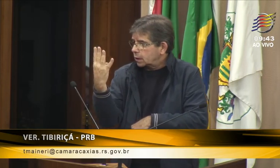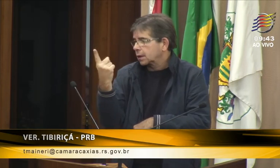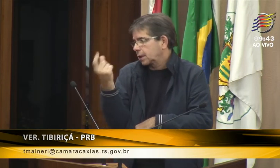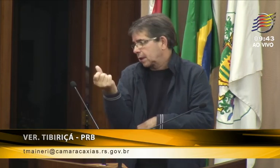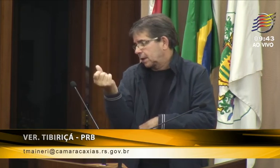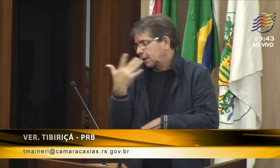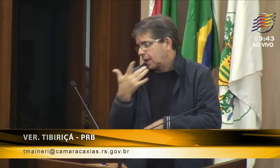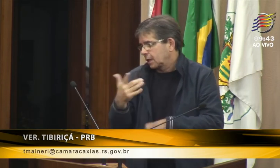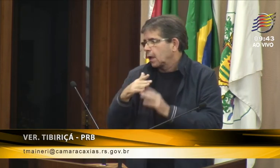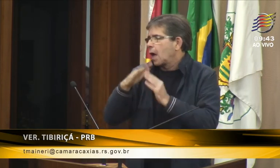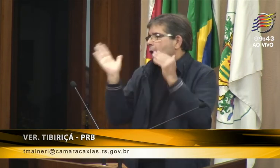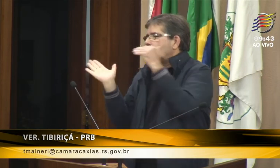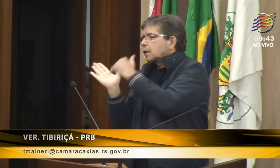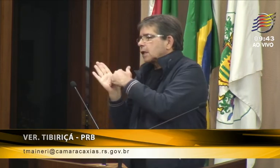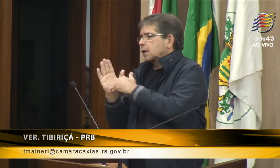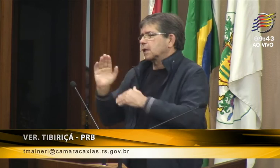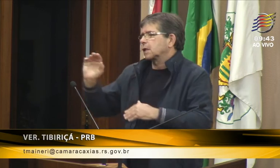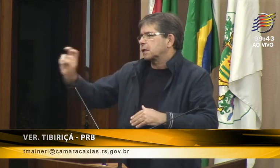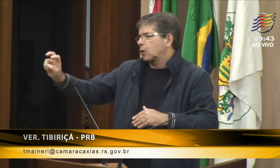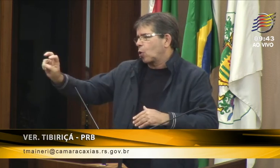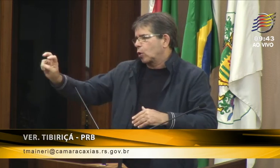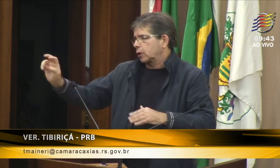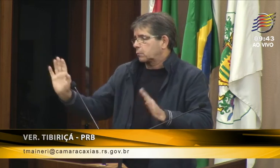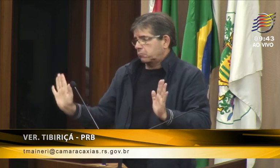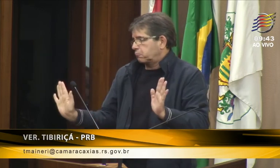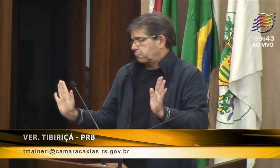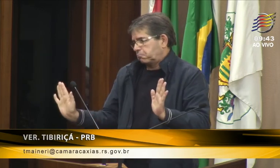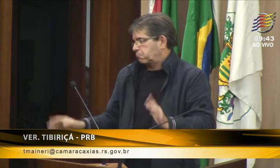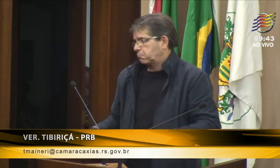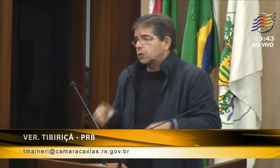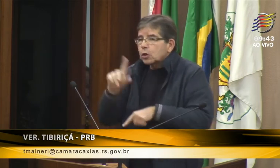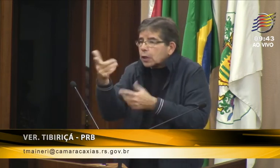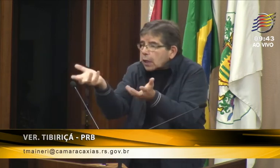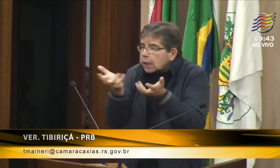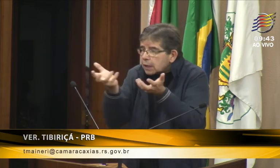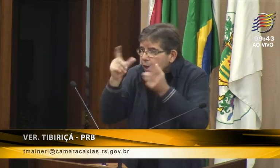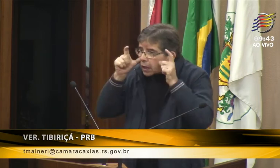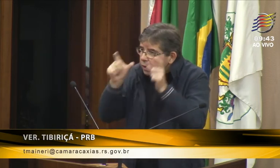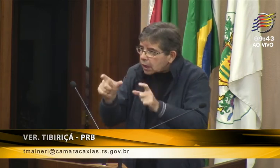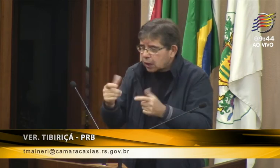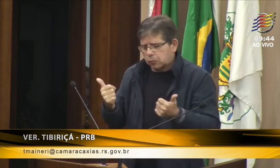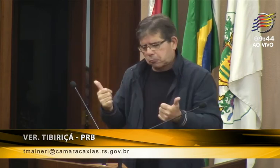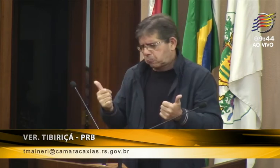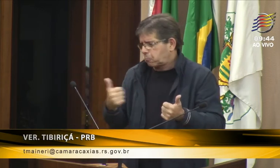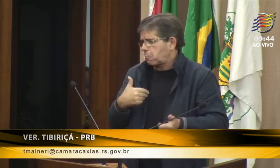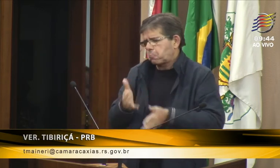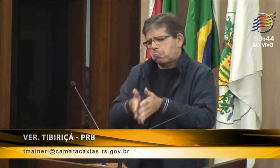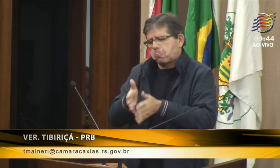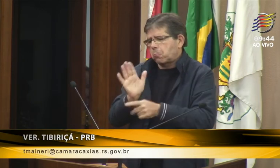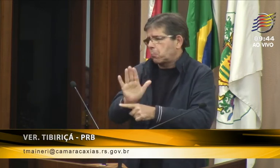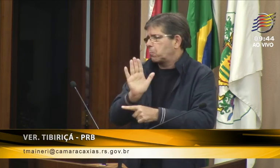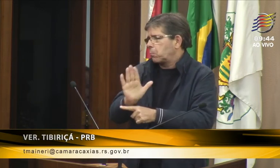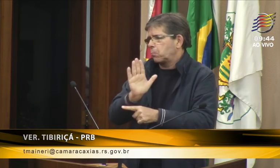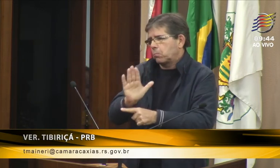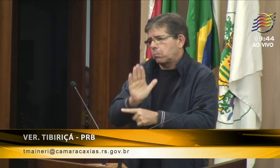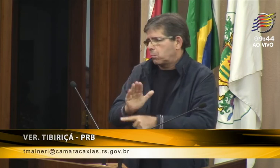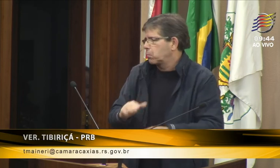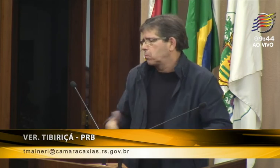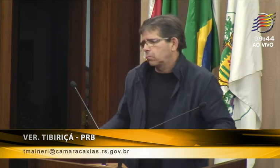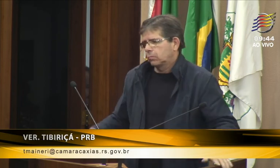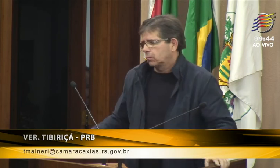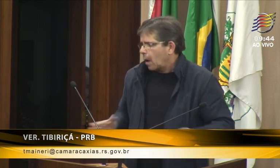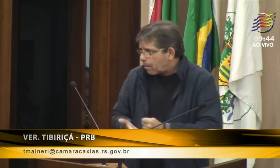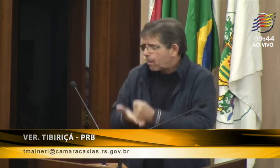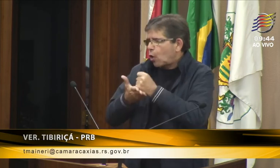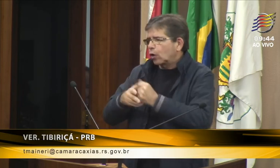às 4 horas, às 16 horas, até mais ou menos às 5 horas da tarde, às 17 horas. Se tem interesse, é só